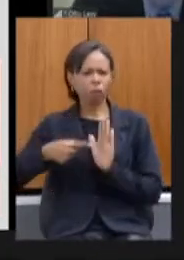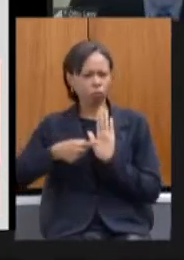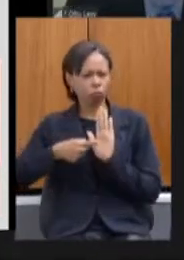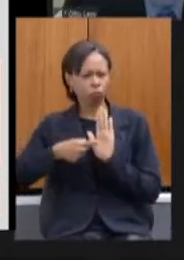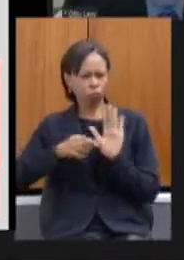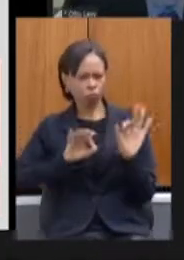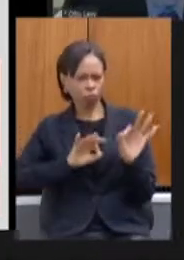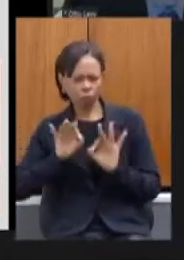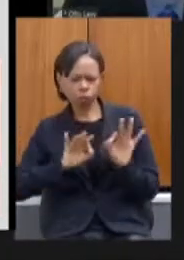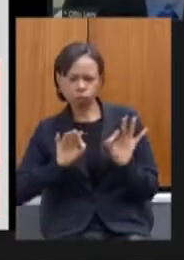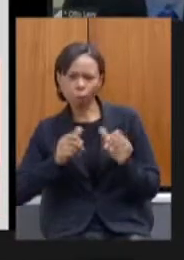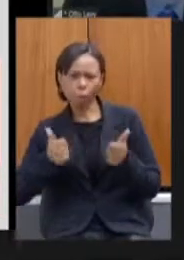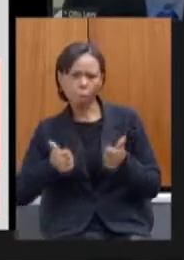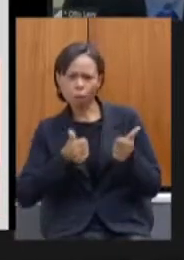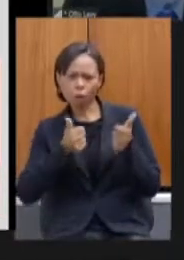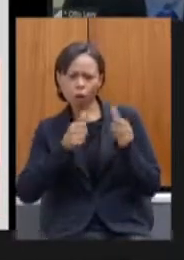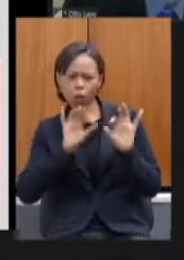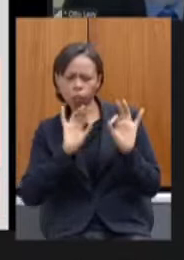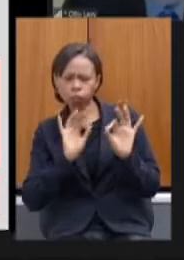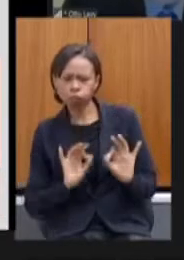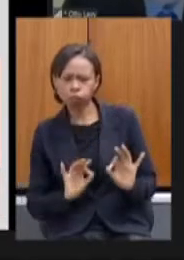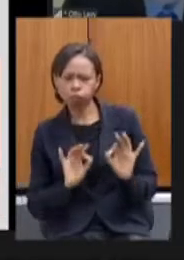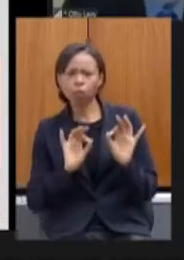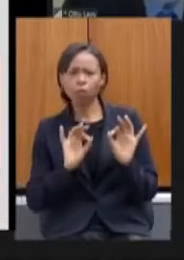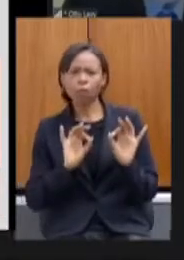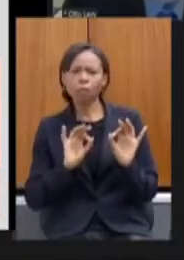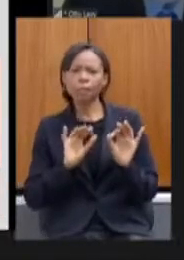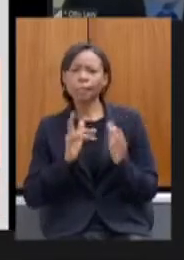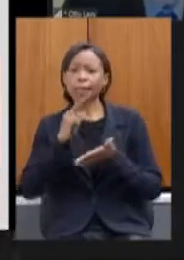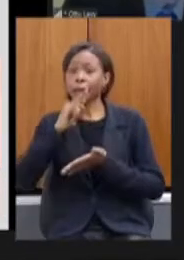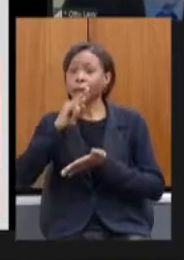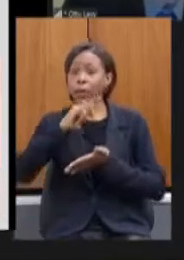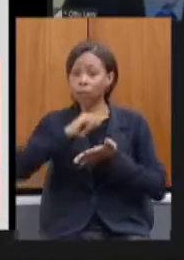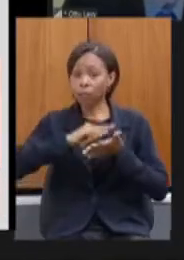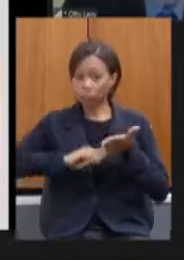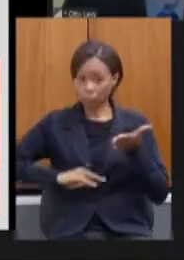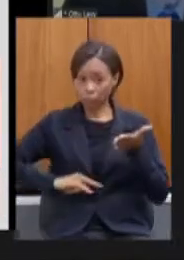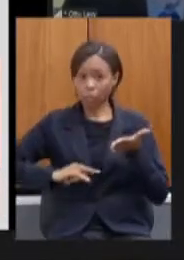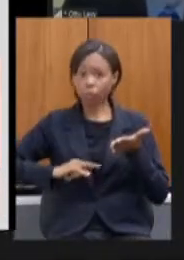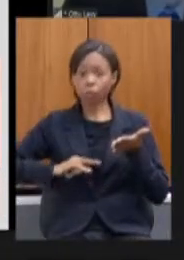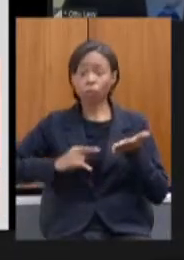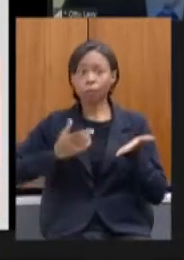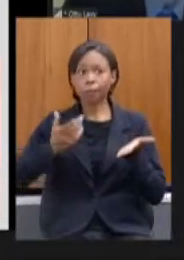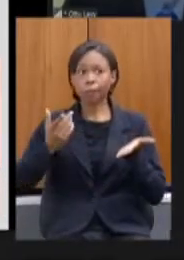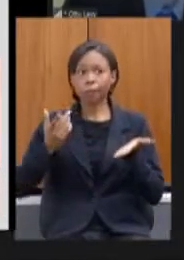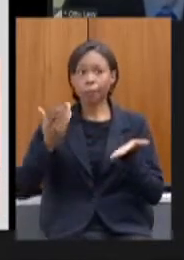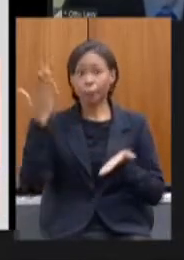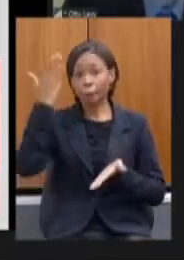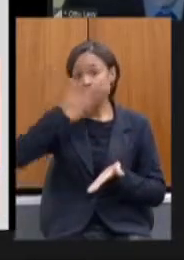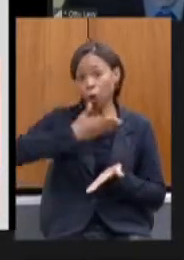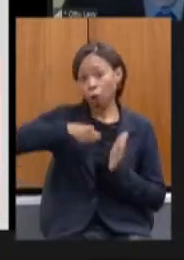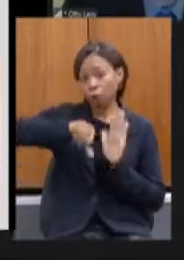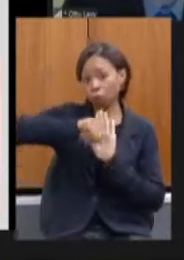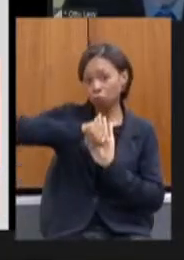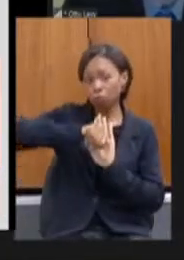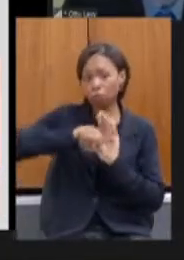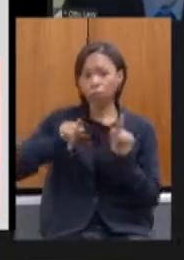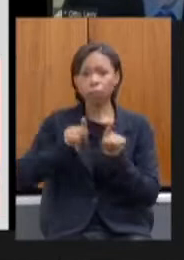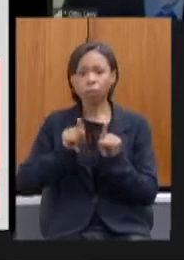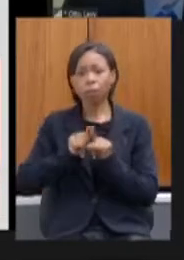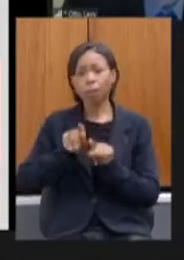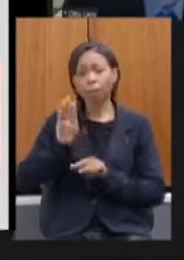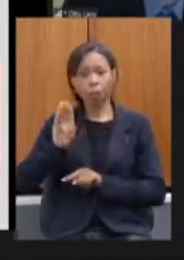desde emissão de atestados de antecedentes criminais até boletim de ocorrência próximo